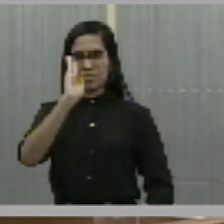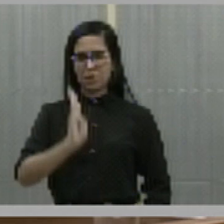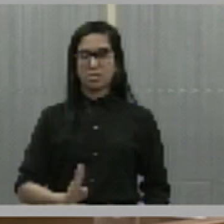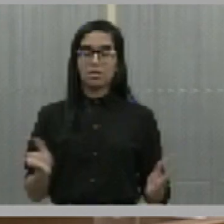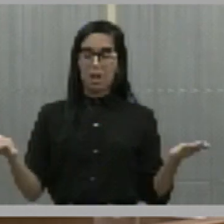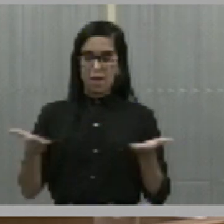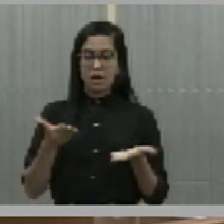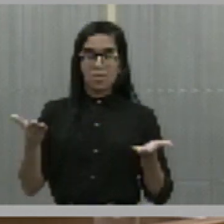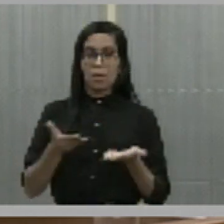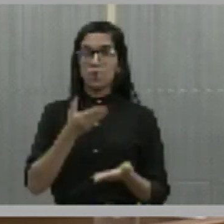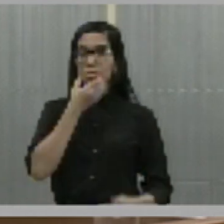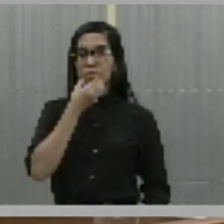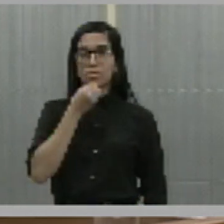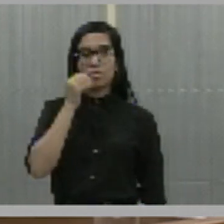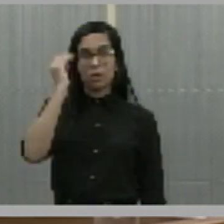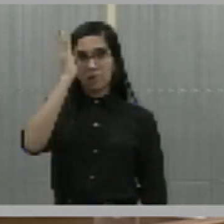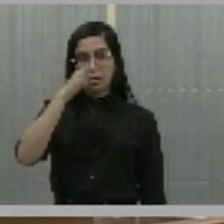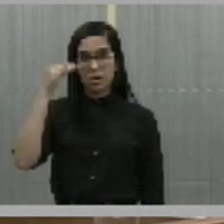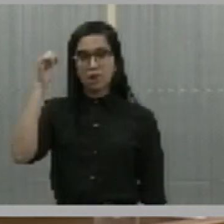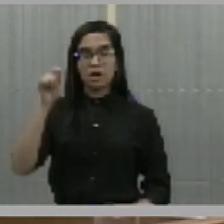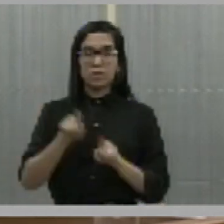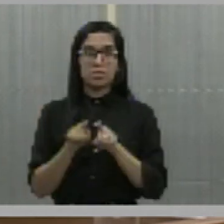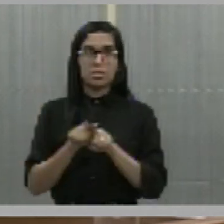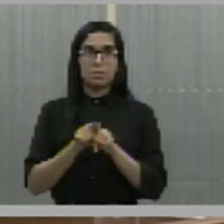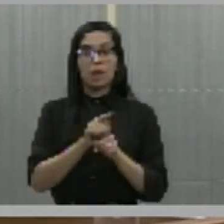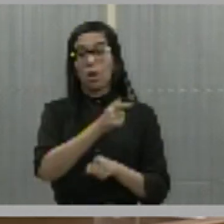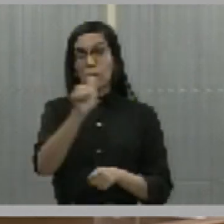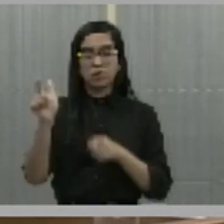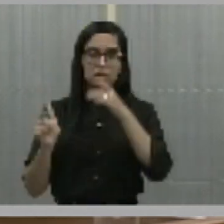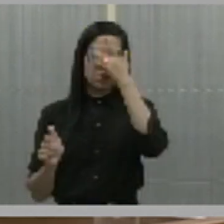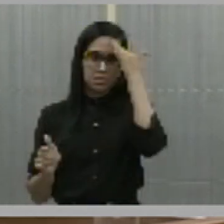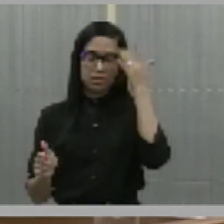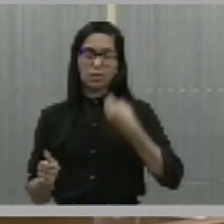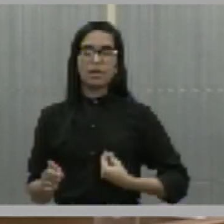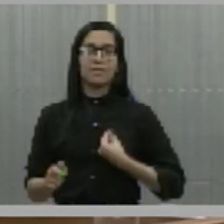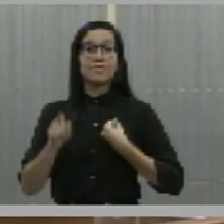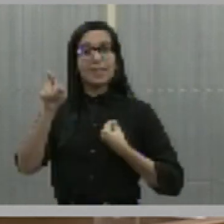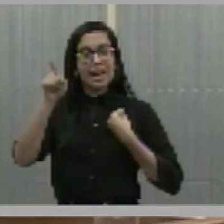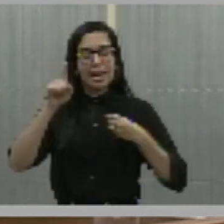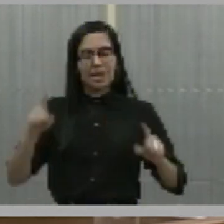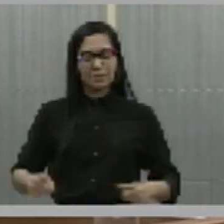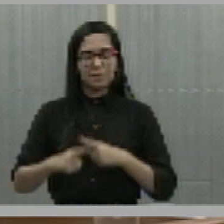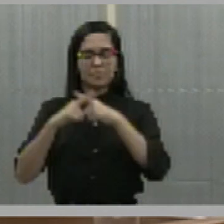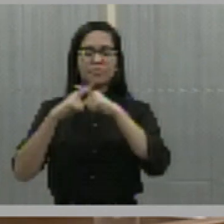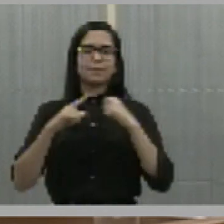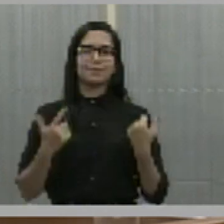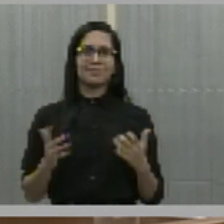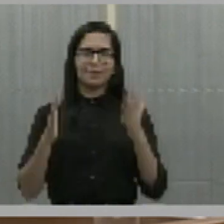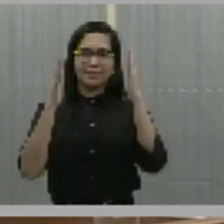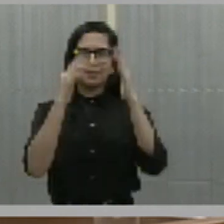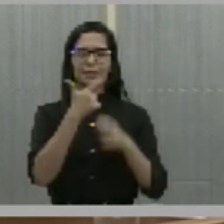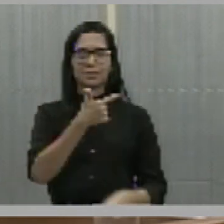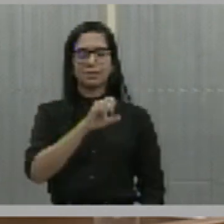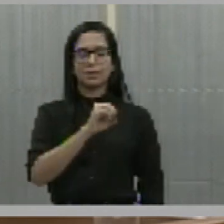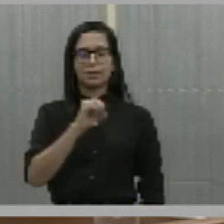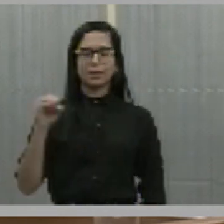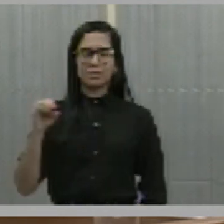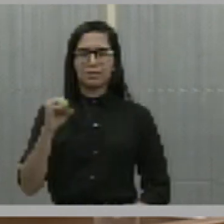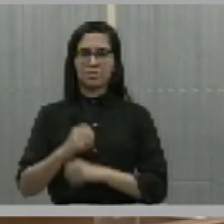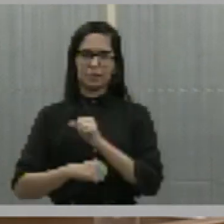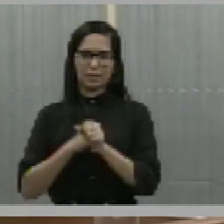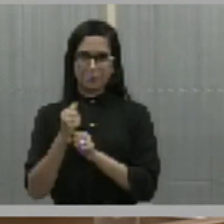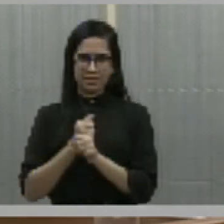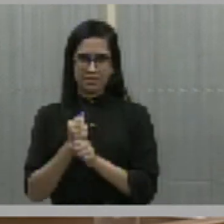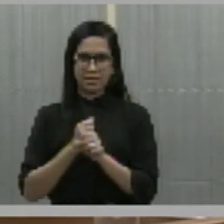governador Rafael Fonteles e autoridades estão em campo maior, celebrando esses 200 anos de adesão.